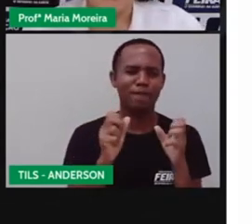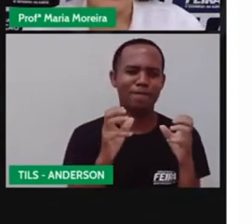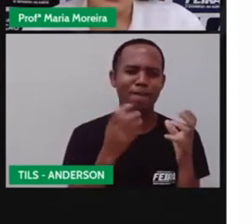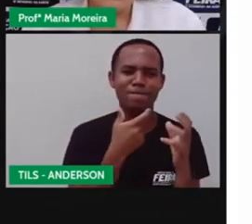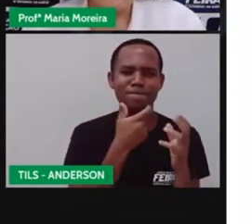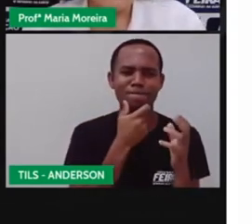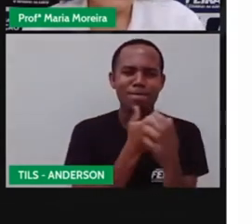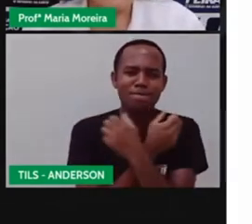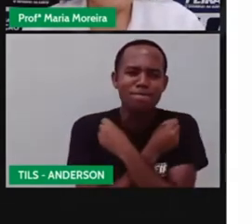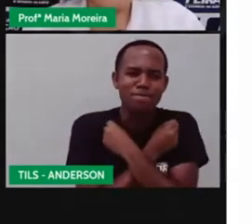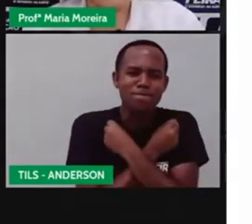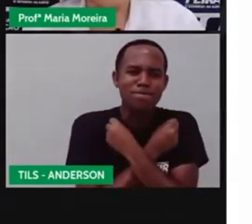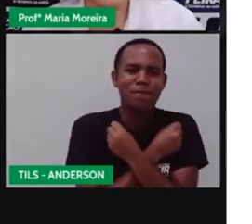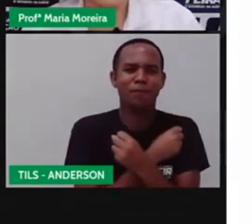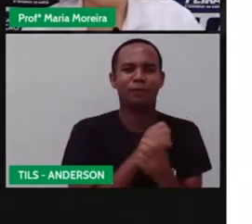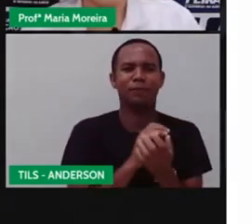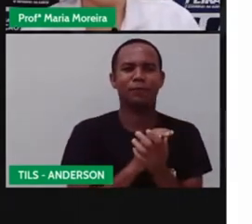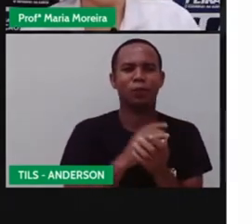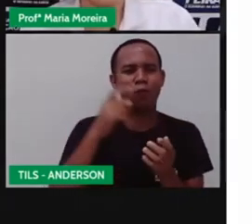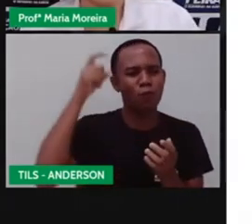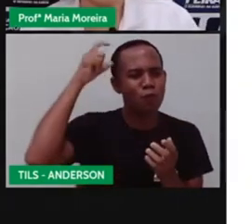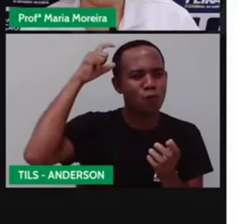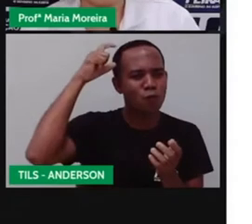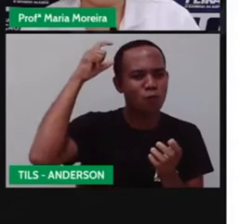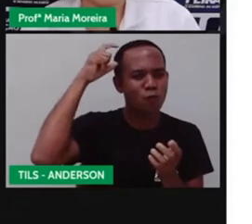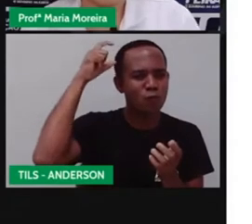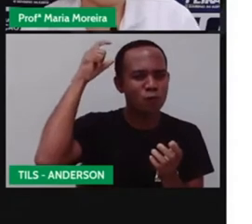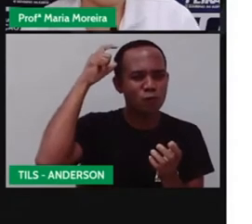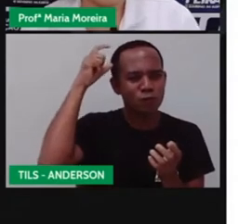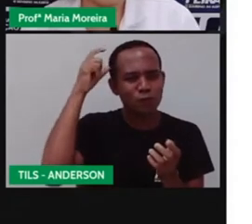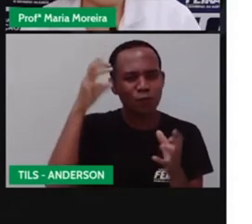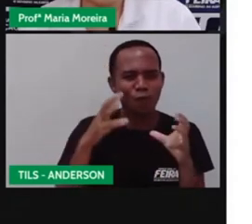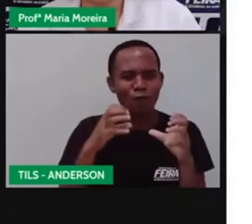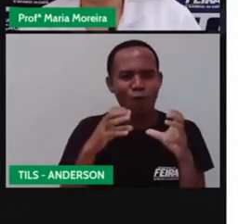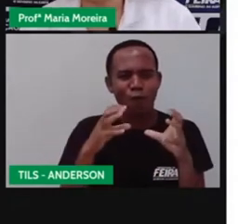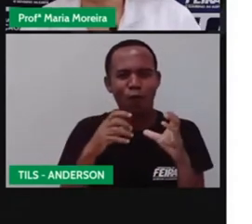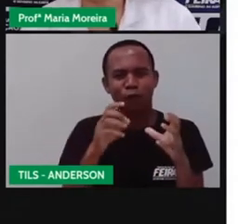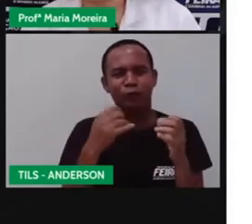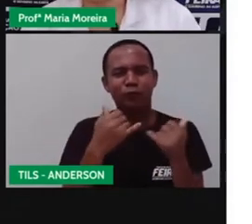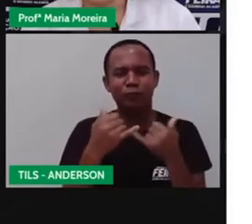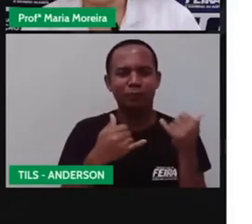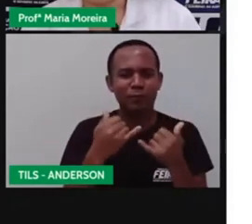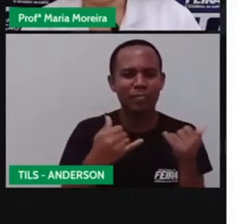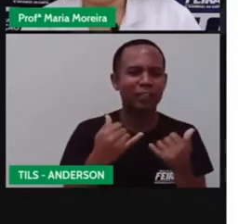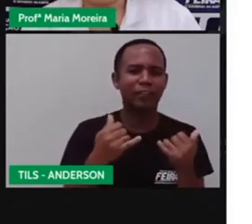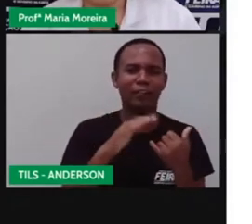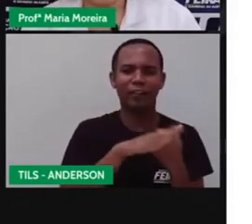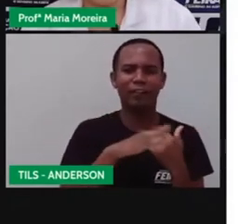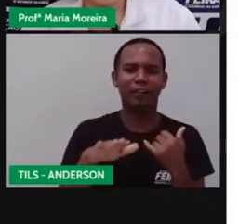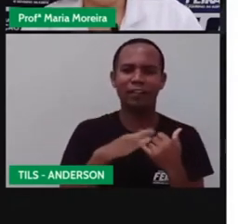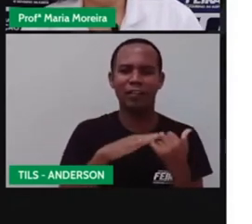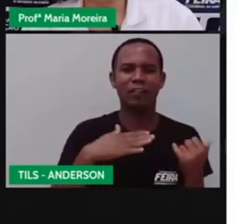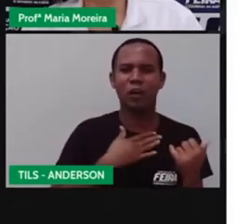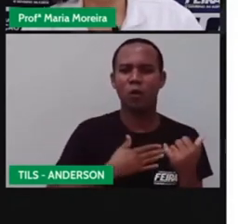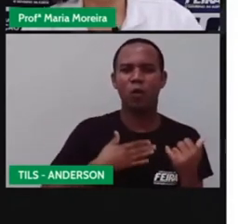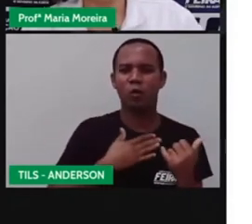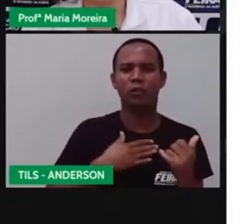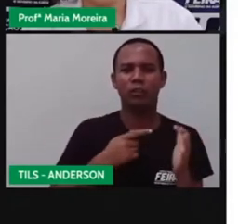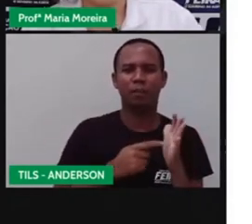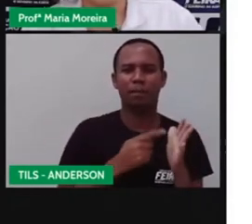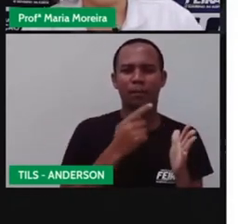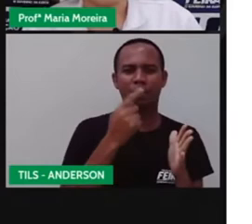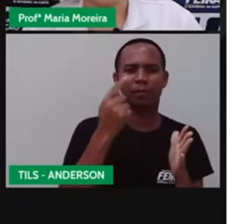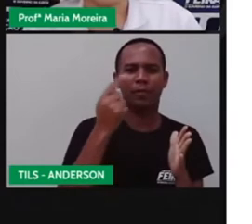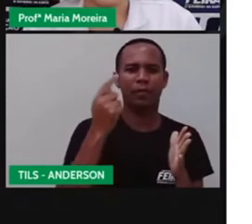abraçar. Os ursinhos de pelúcia conquistam adultos e crianças com sua simpatia. O primeiro